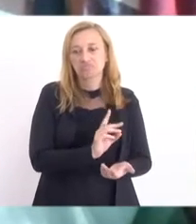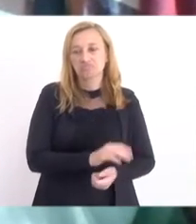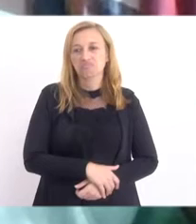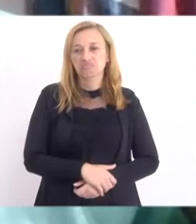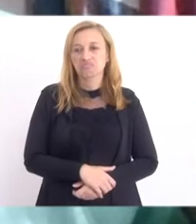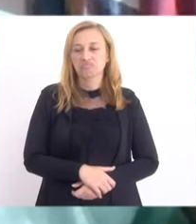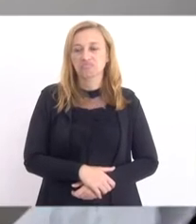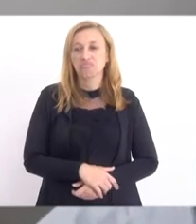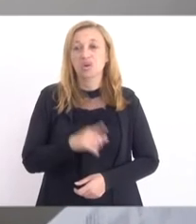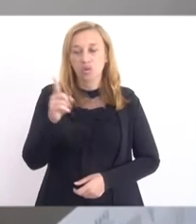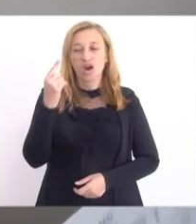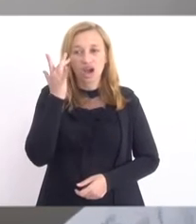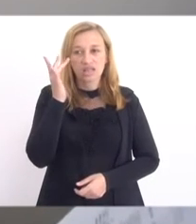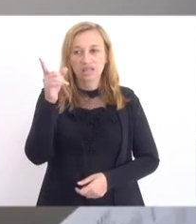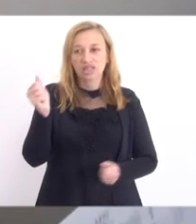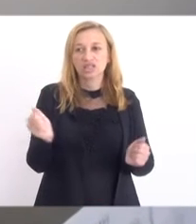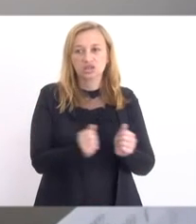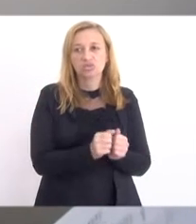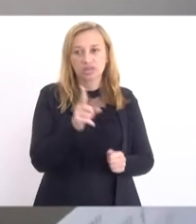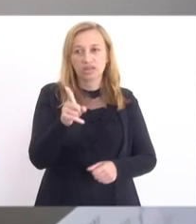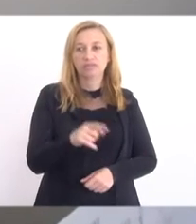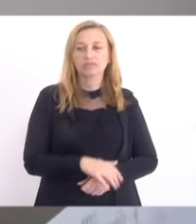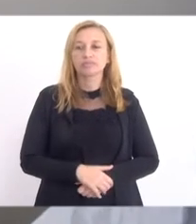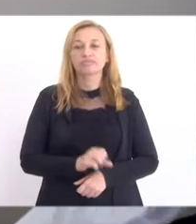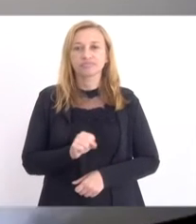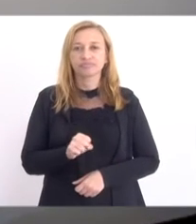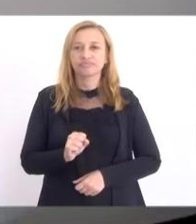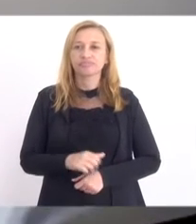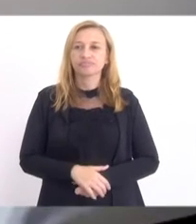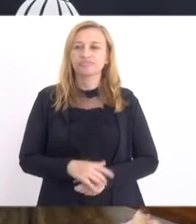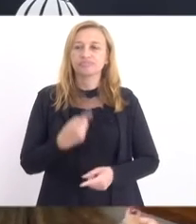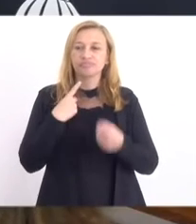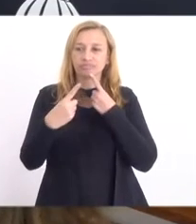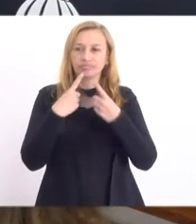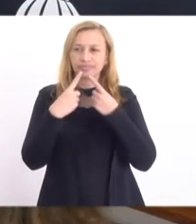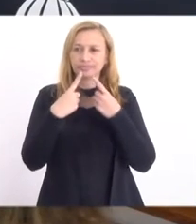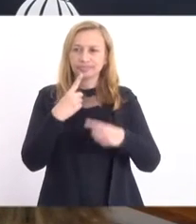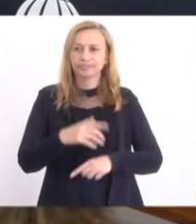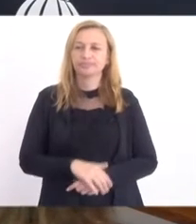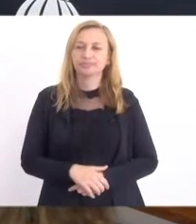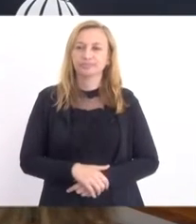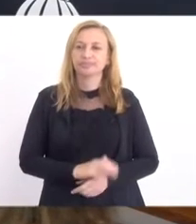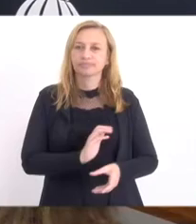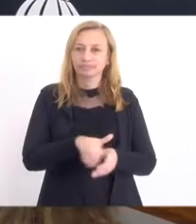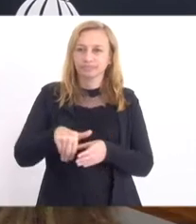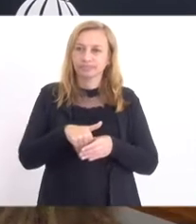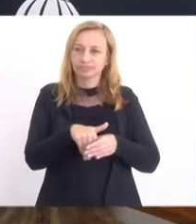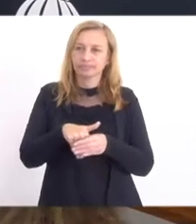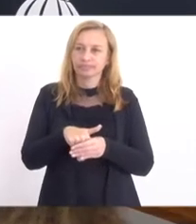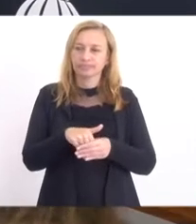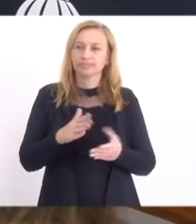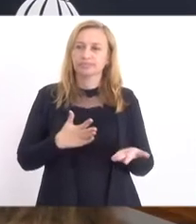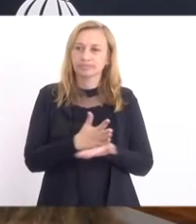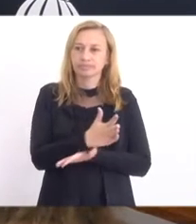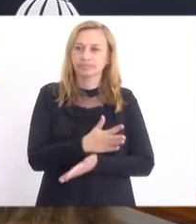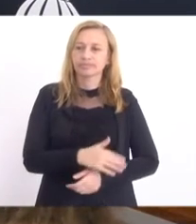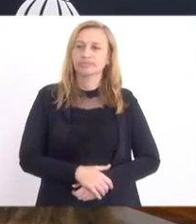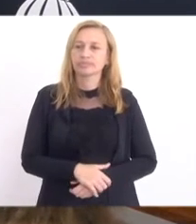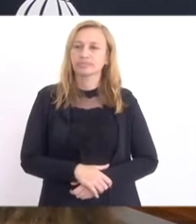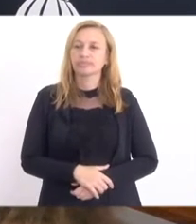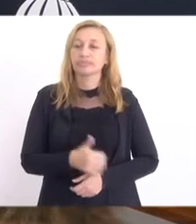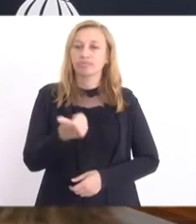E esse eu acho que tem que anexar. Anexação, sim. Em discussão. Em votação. Aprovado.